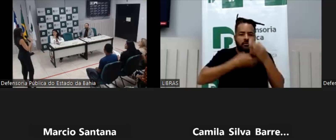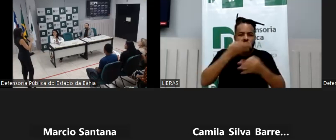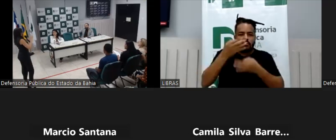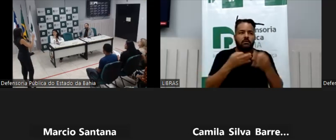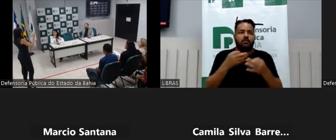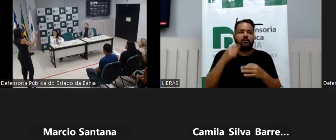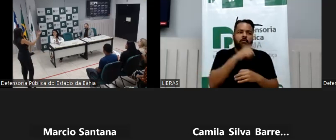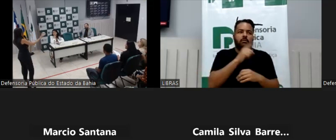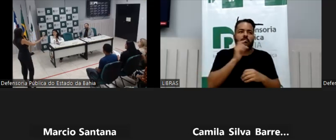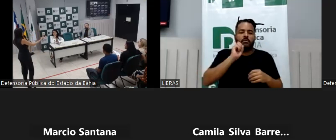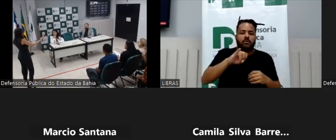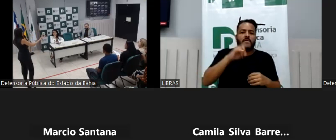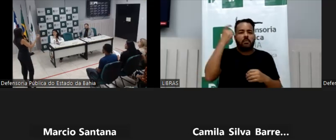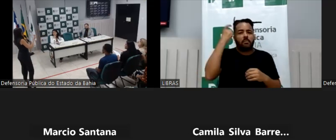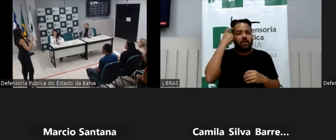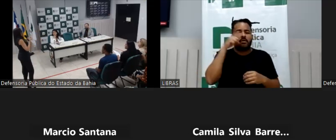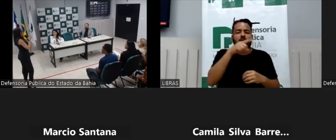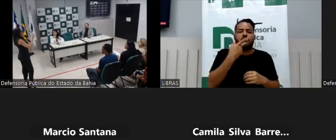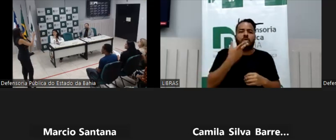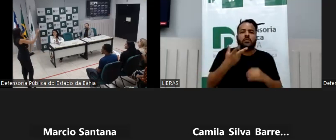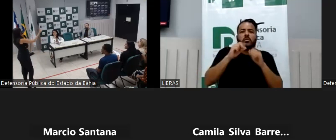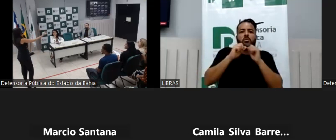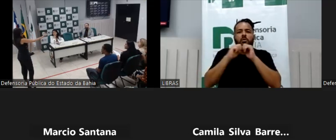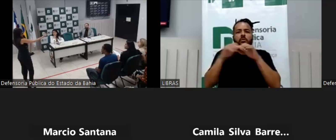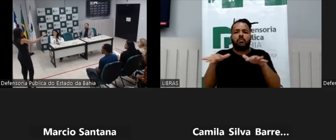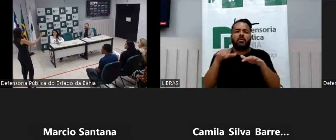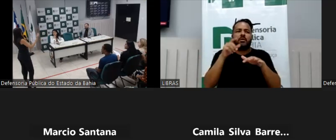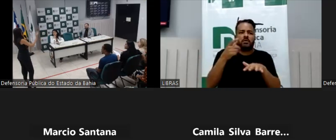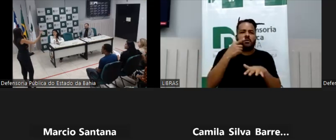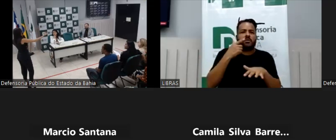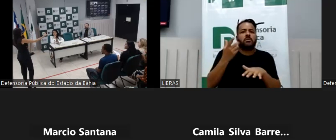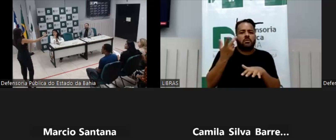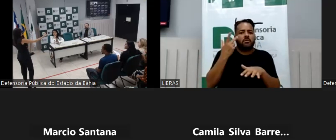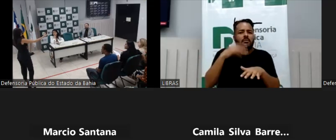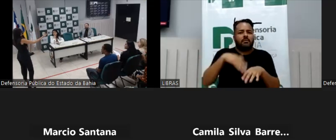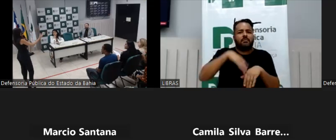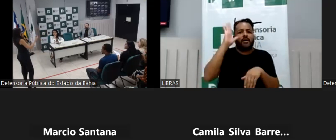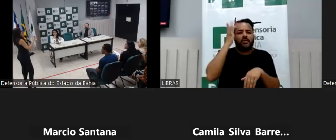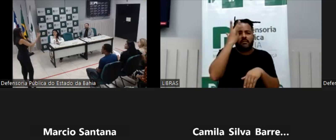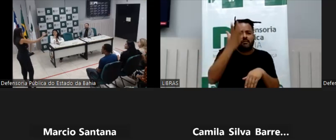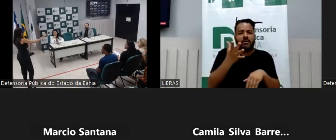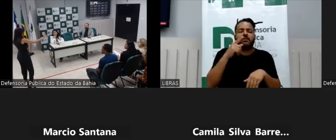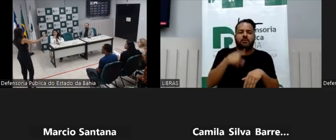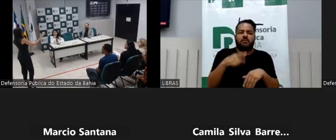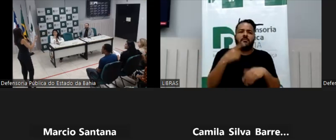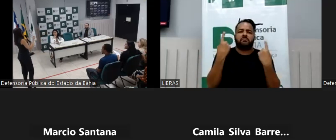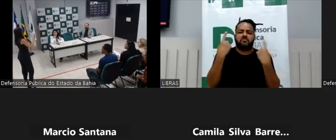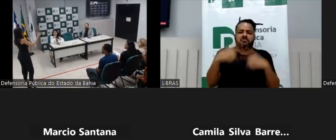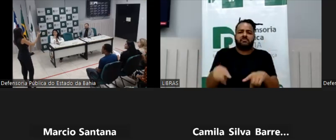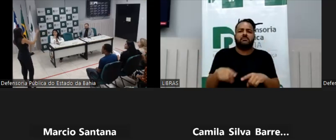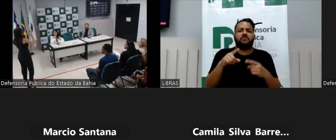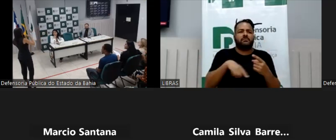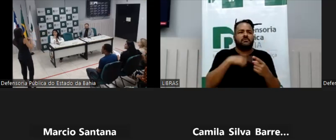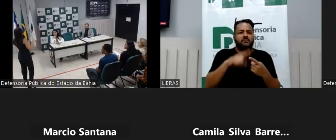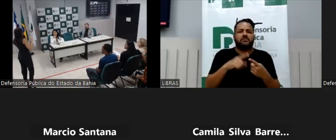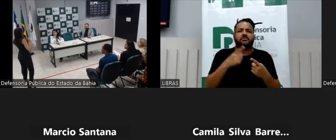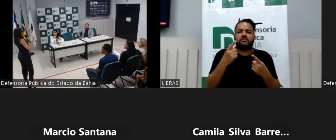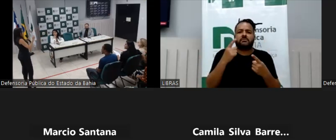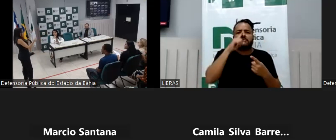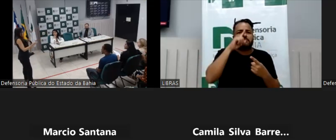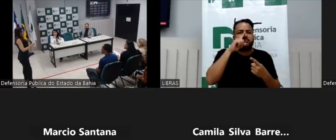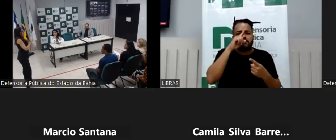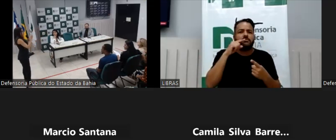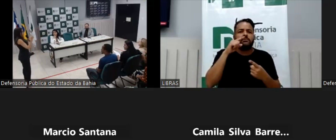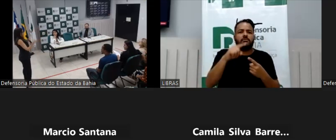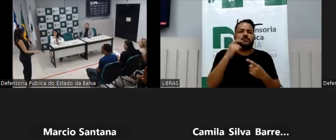porque quando a gente pensa no comercial é mais fácil ver que há violação, que é gritante, que é, e quando a